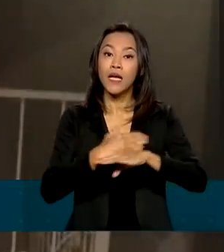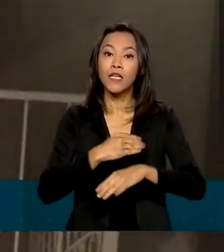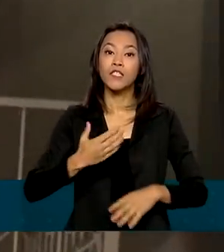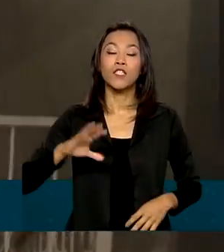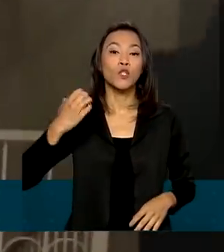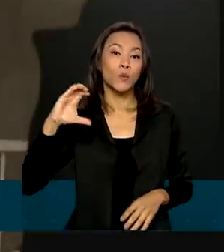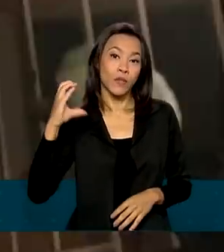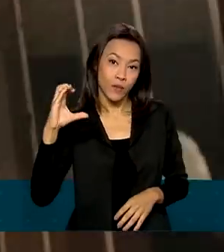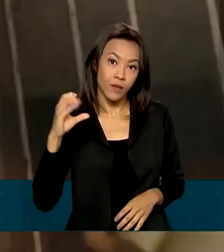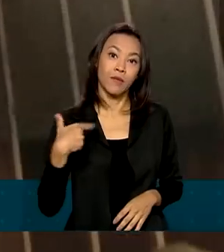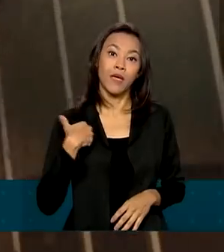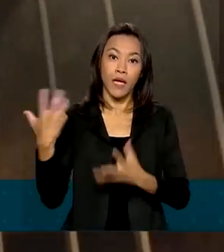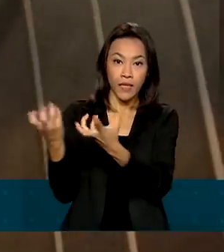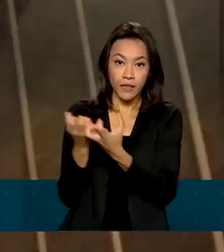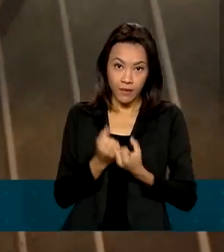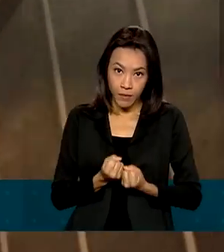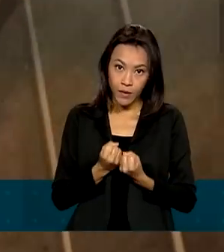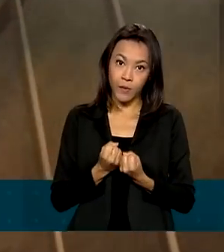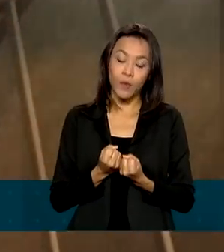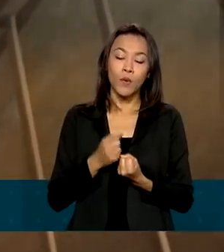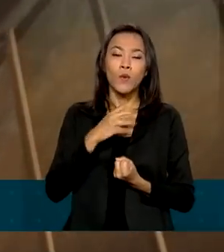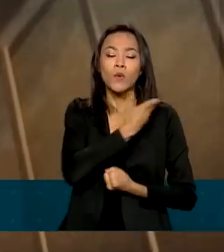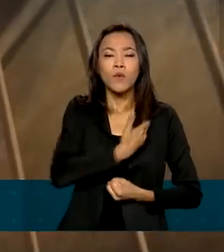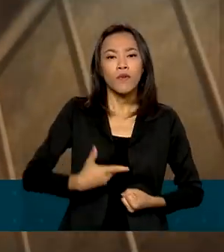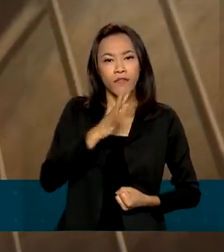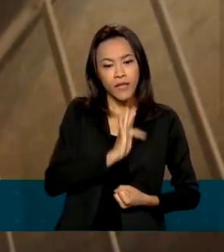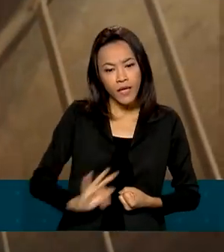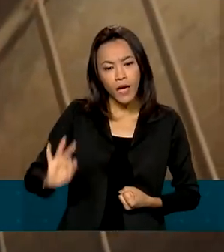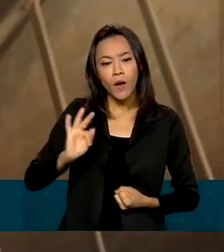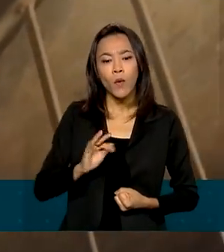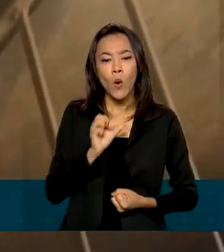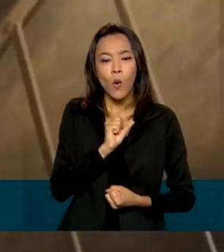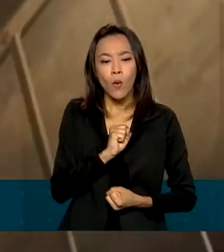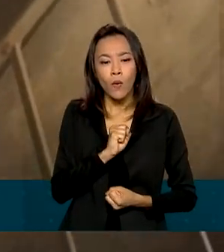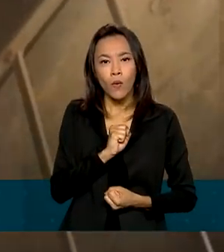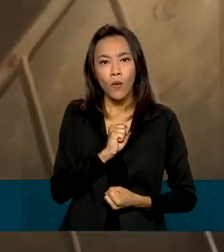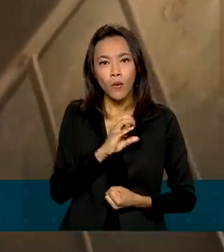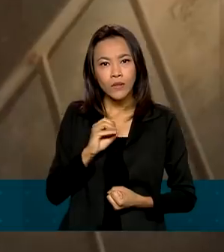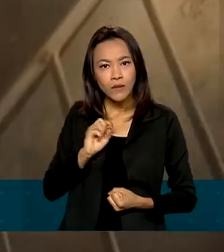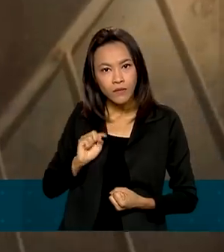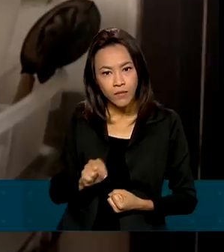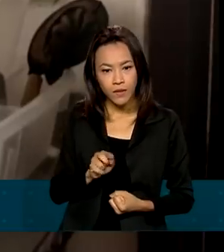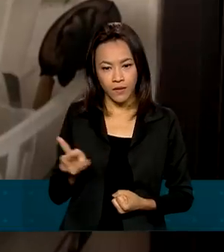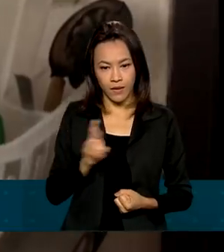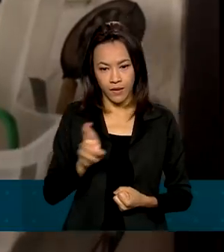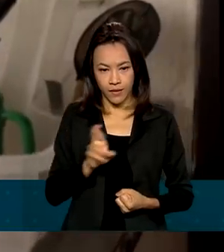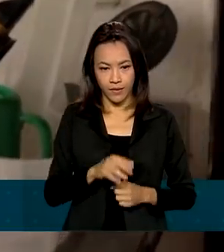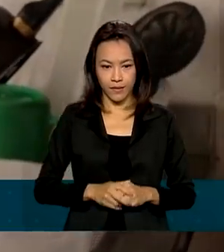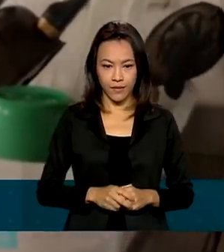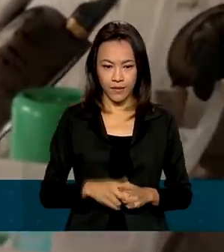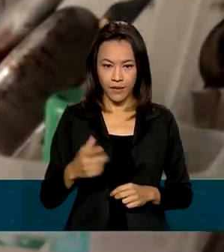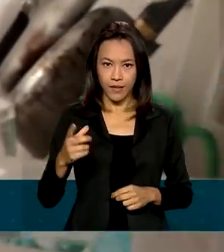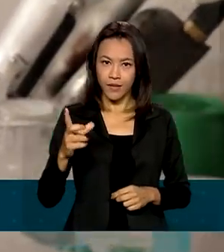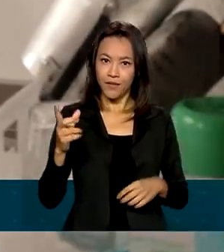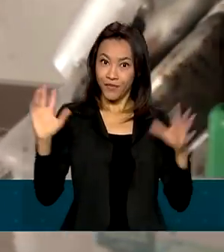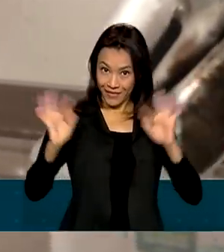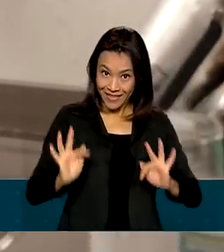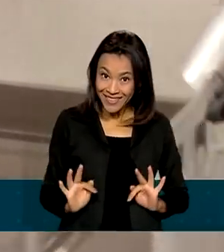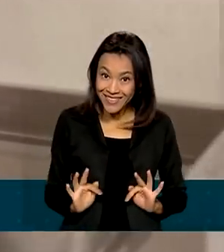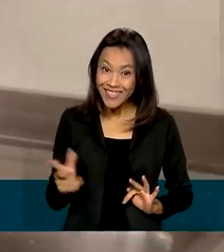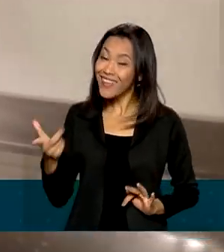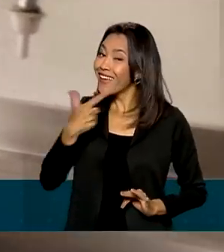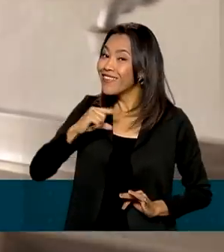projeto recebeu do governo federal investimentos da ordem de 800 mil reais. Feliz é de quem tem um